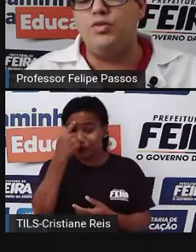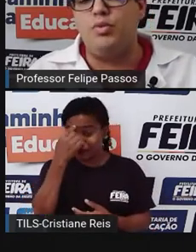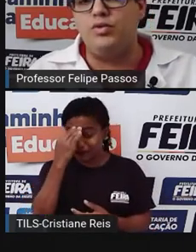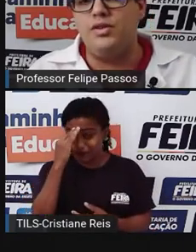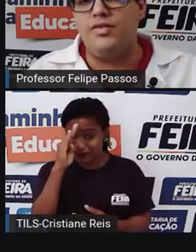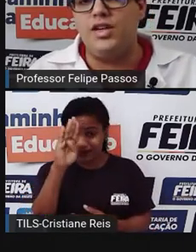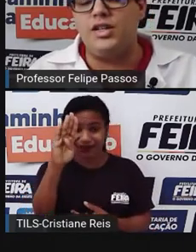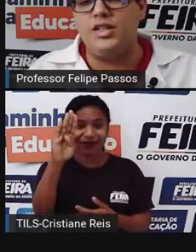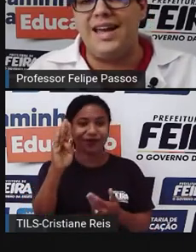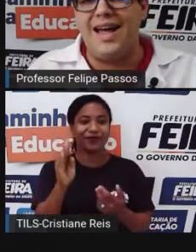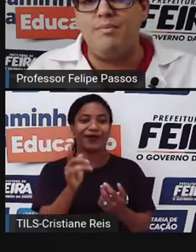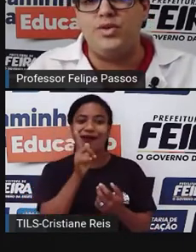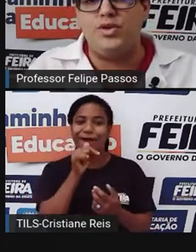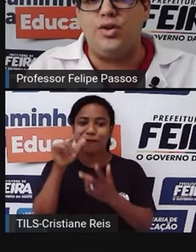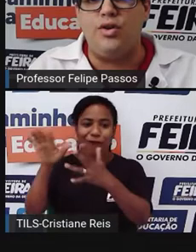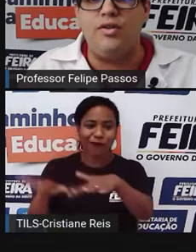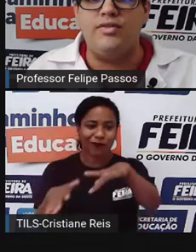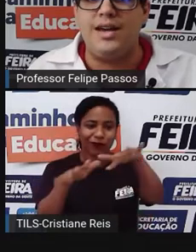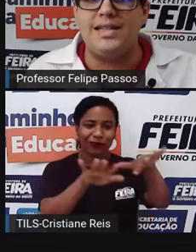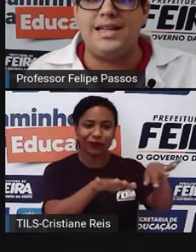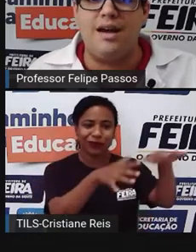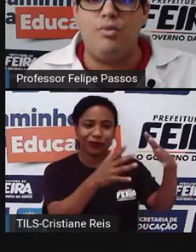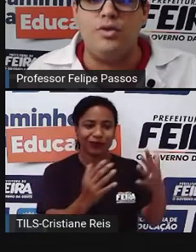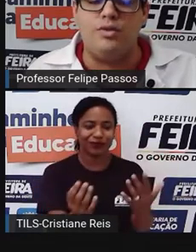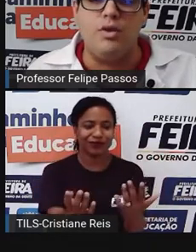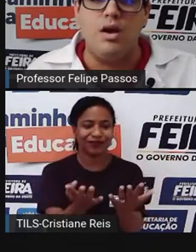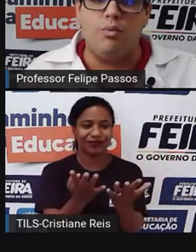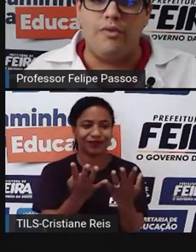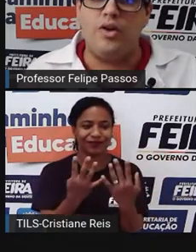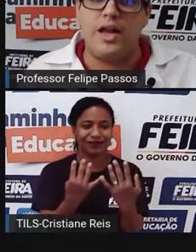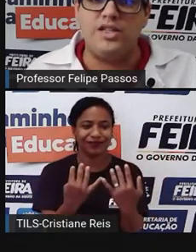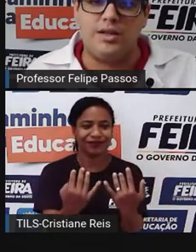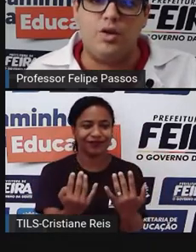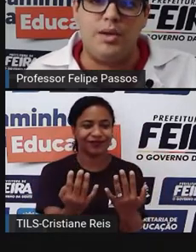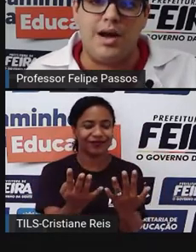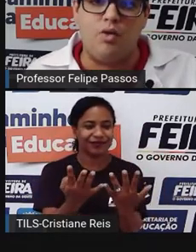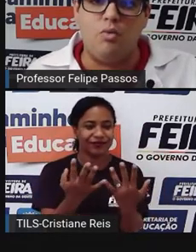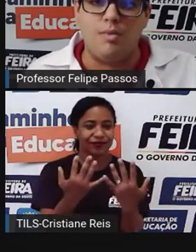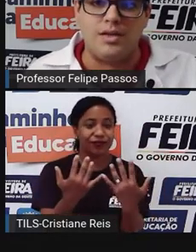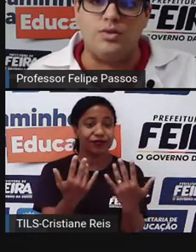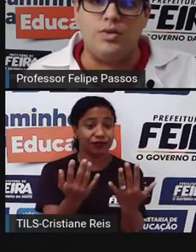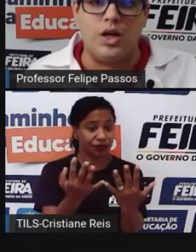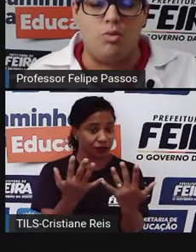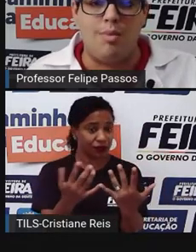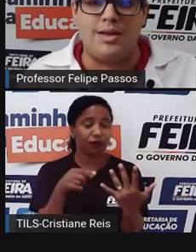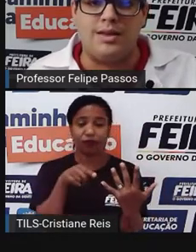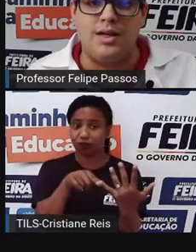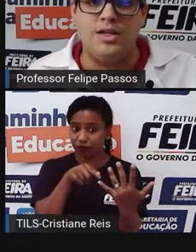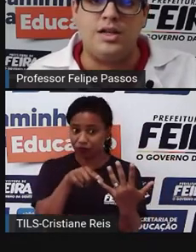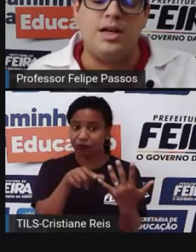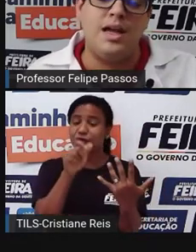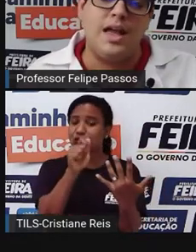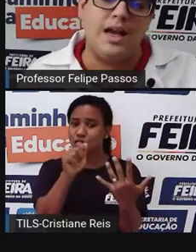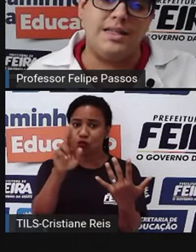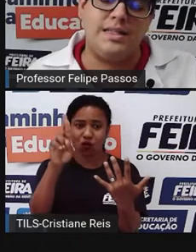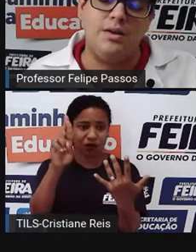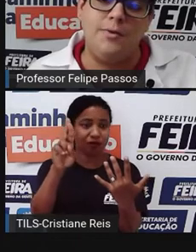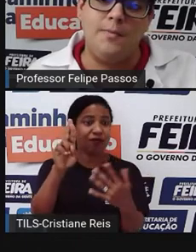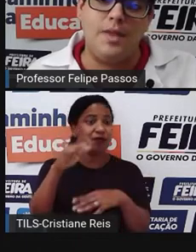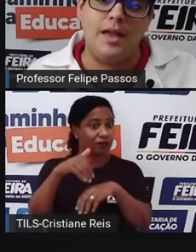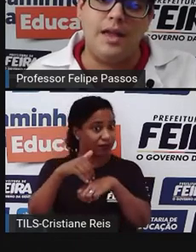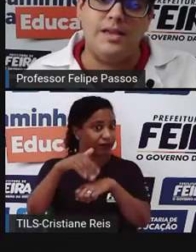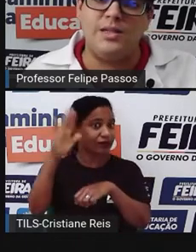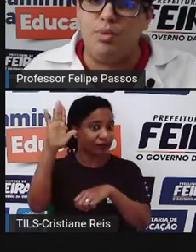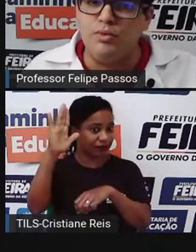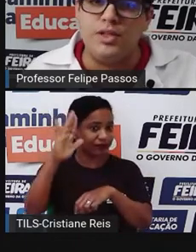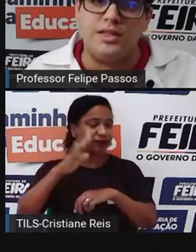só que do ponto de vista de que ela absorve gás carbônico. Uma floresta tropical como a Amazônia, como a Mata Atlântica, elas são